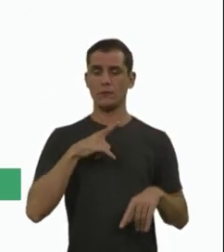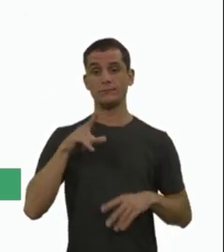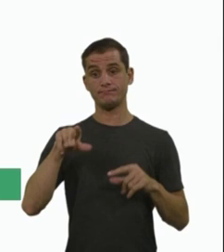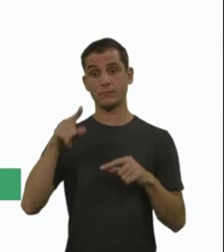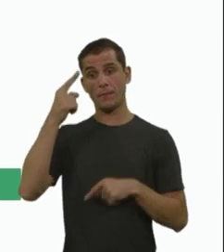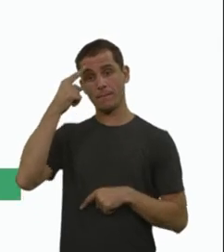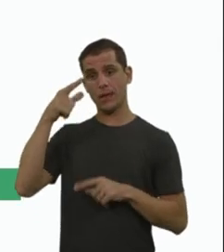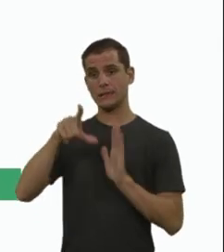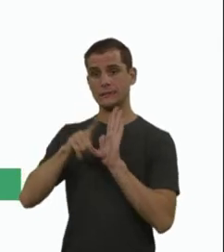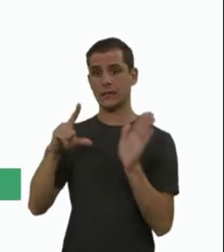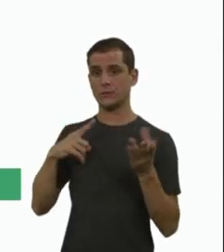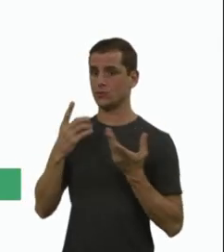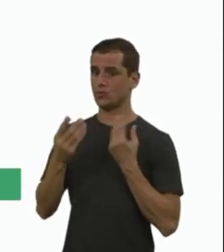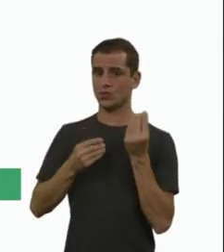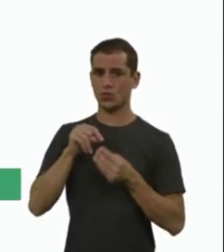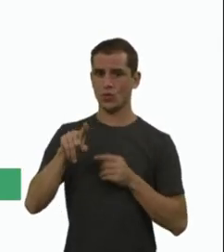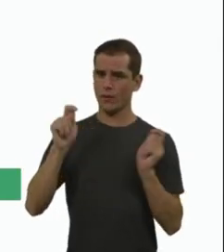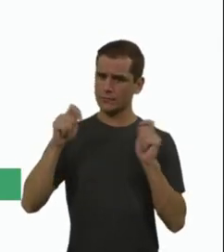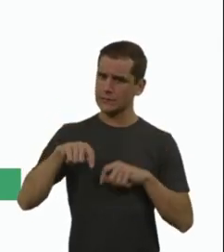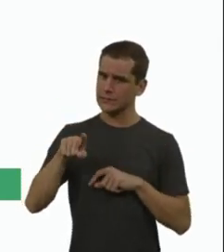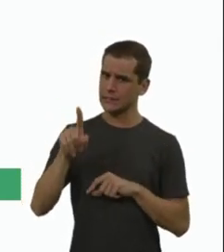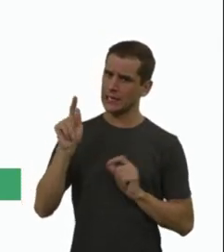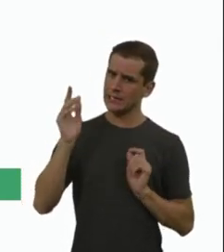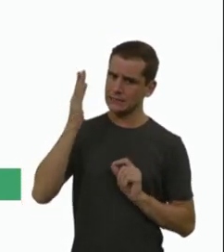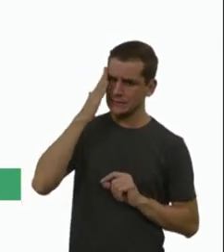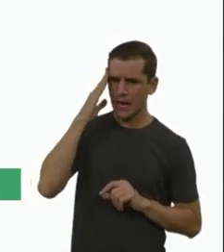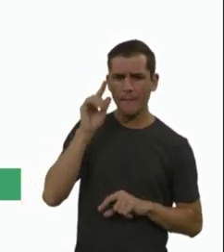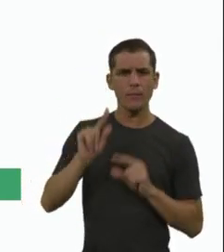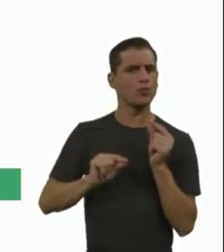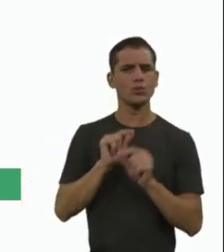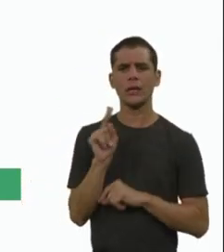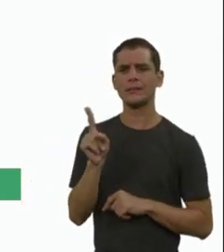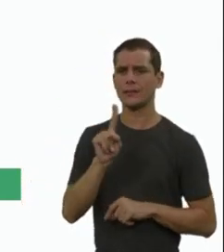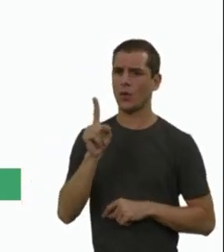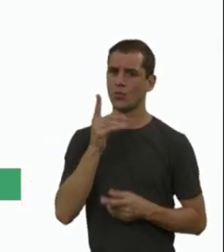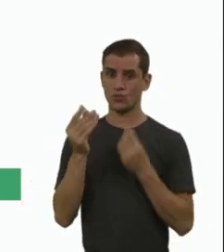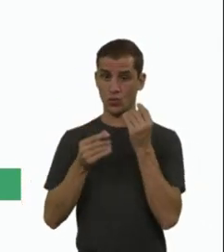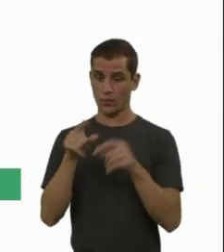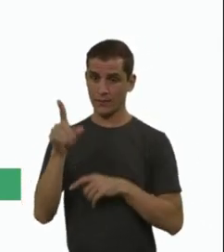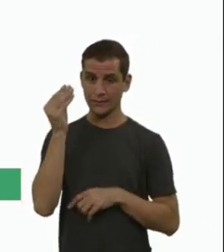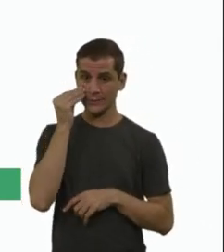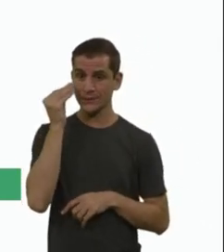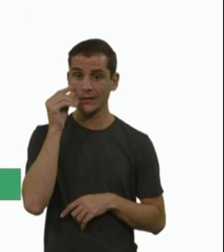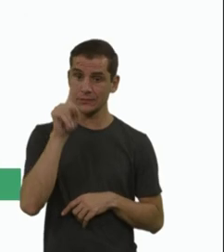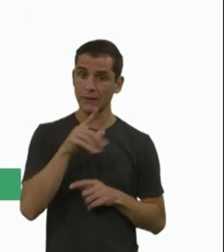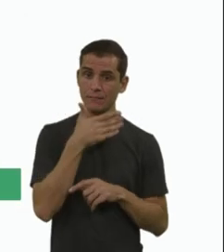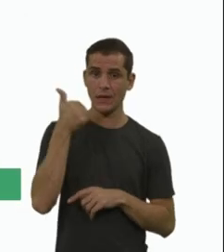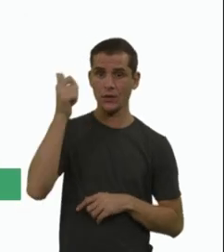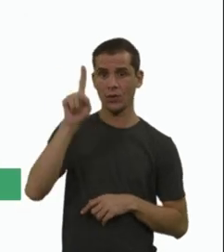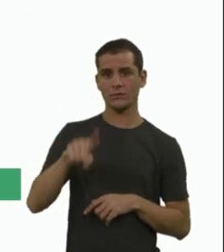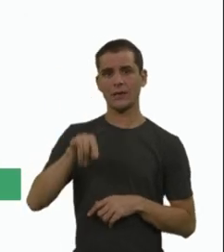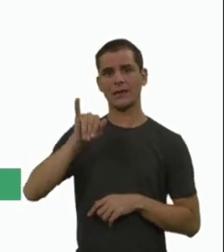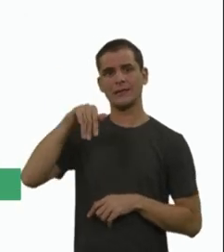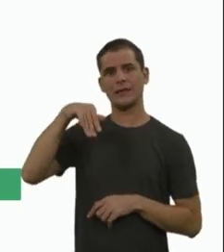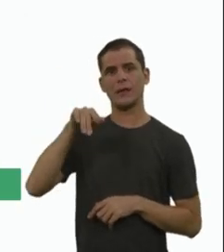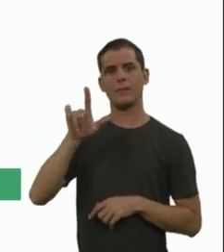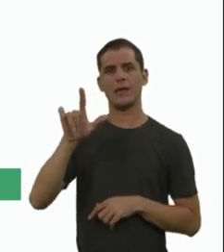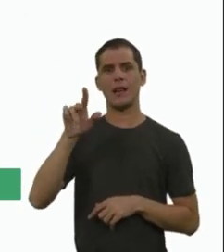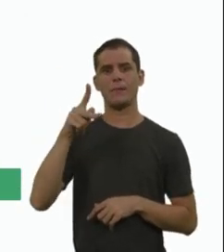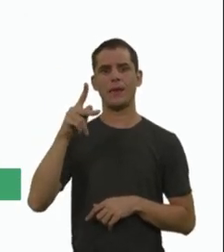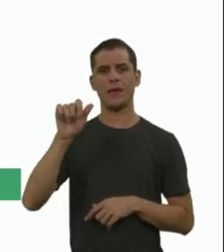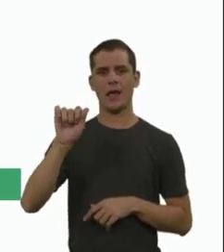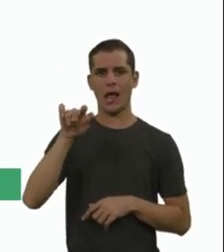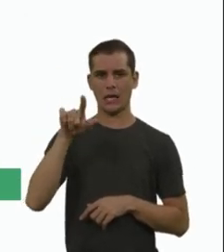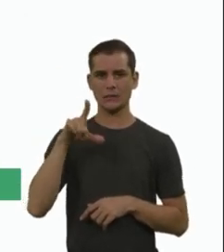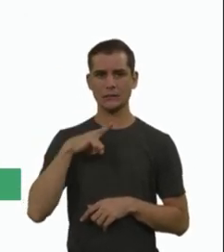pensar que possa ser, né, e o teste que a gente vai fazer, o melhor teste é o MLPA, tá, então se